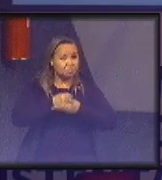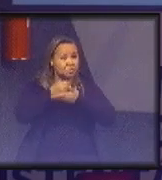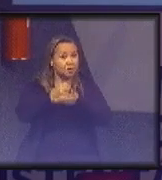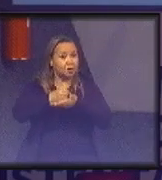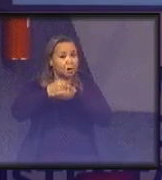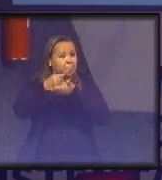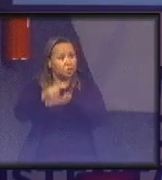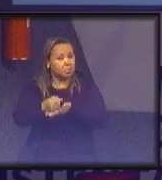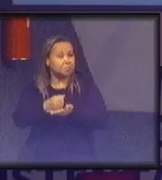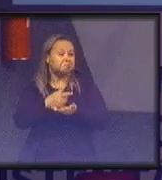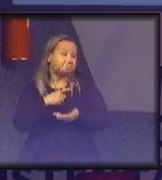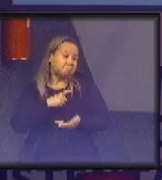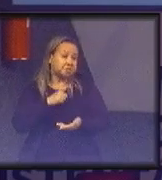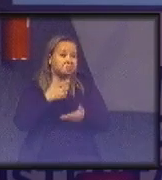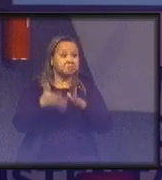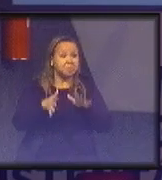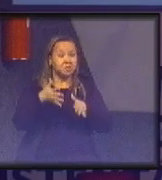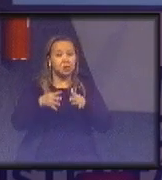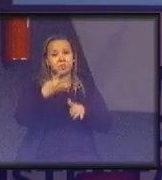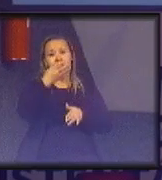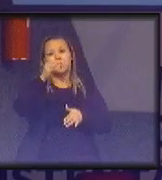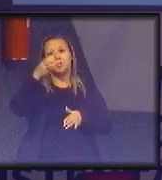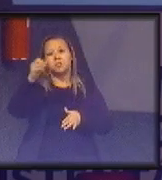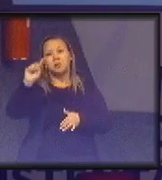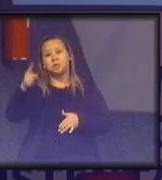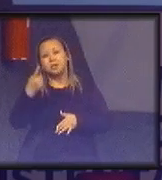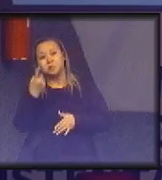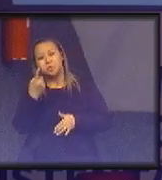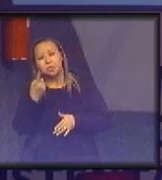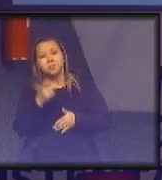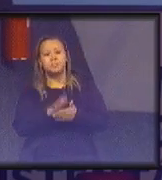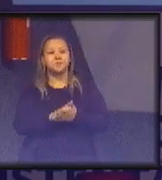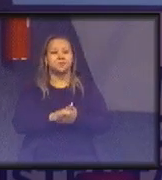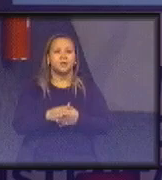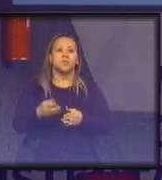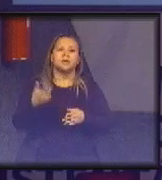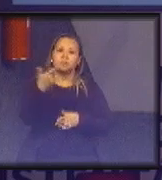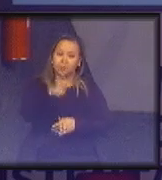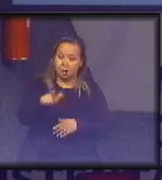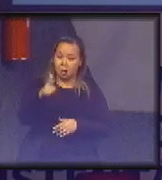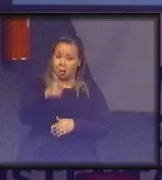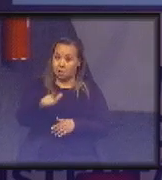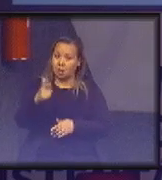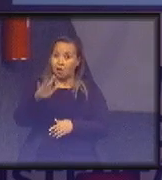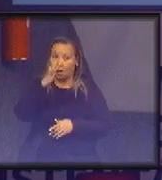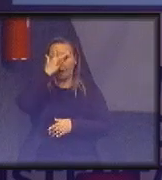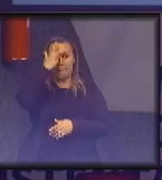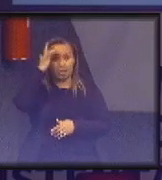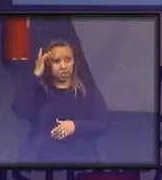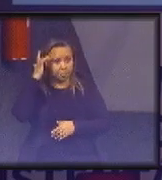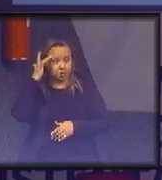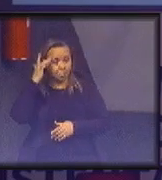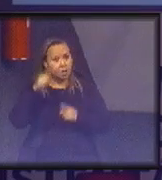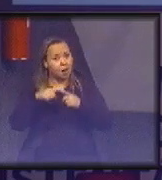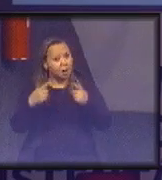400 mil. Então, gente tem, por mais que a gente provavelmente vai ter a mesma pessoa repetidamente participando, é um número elevado